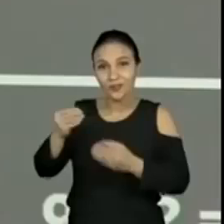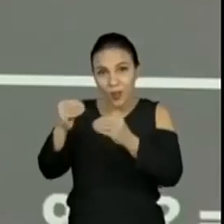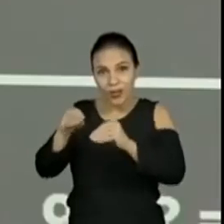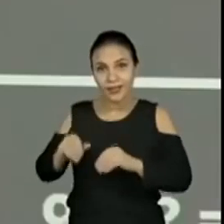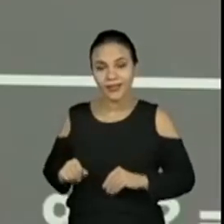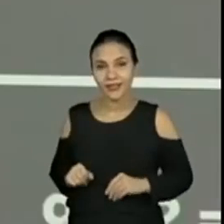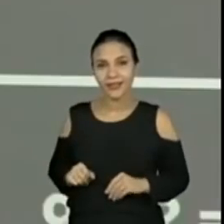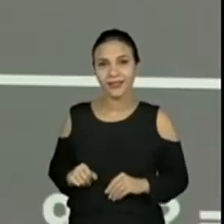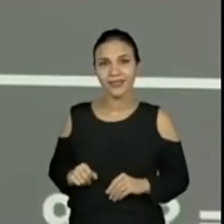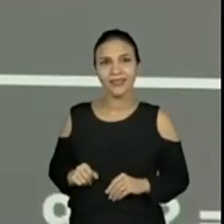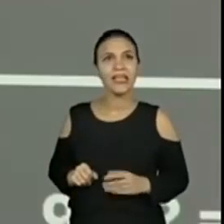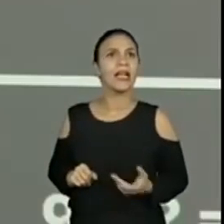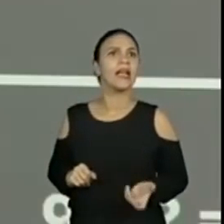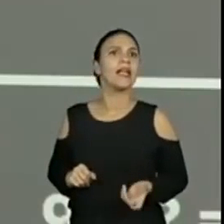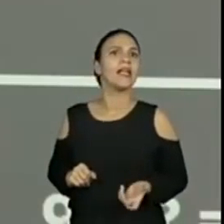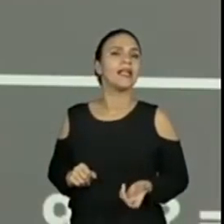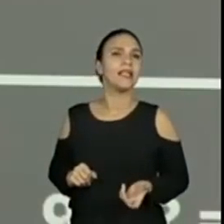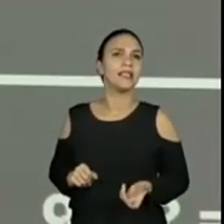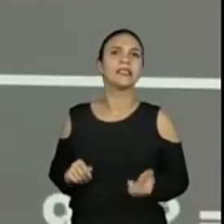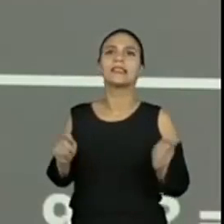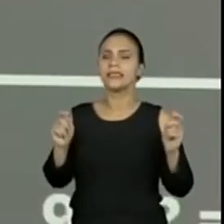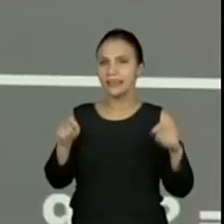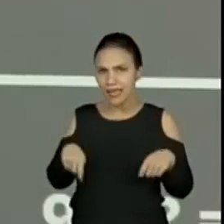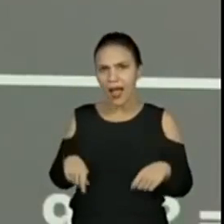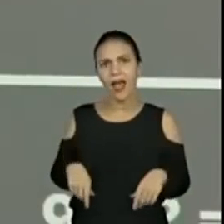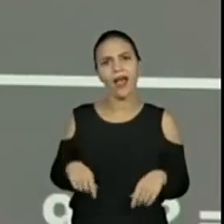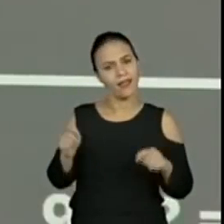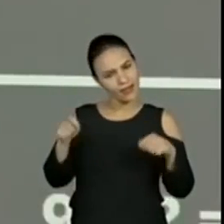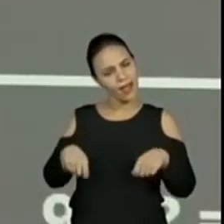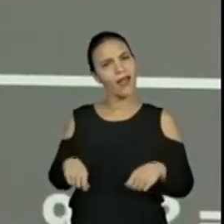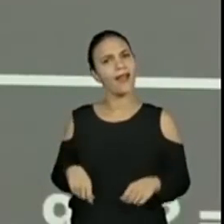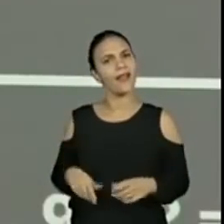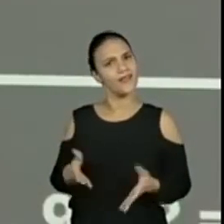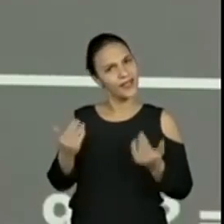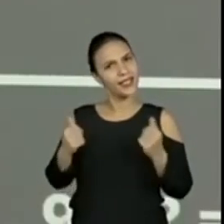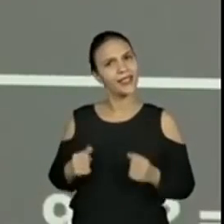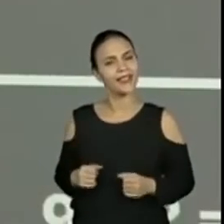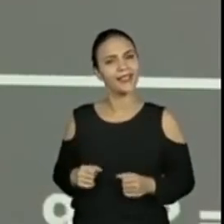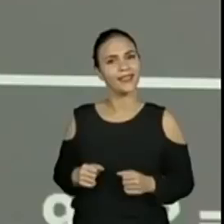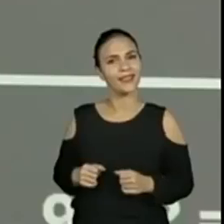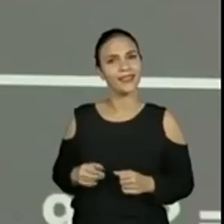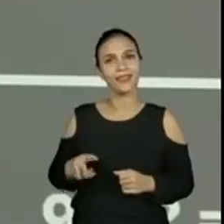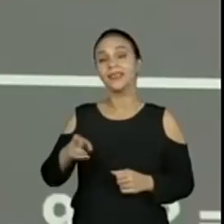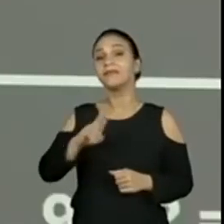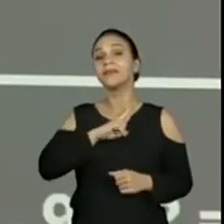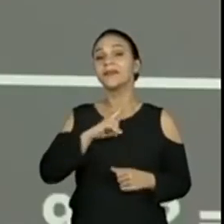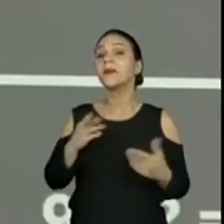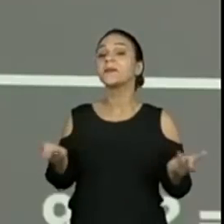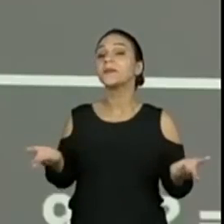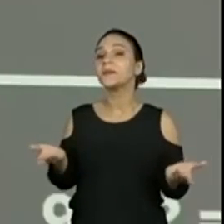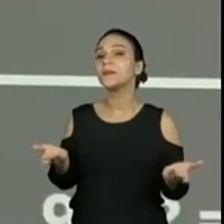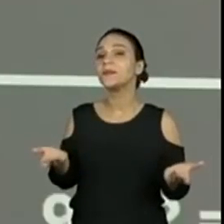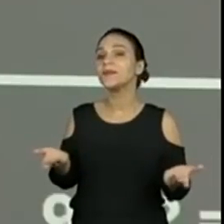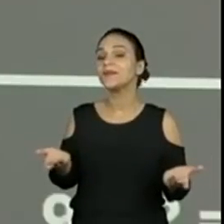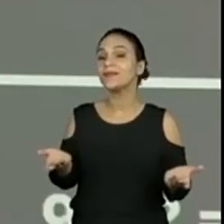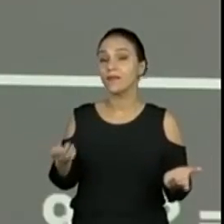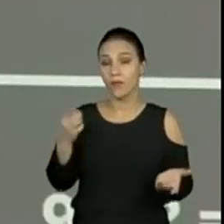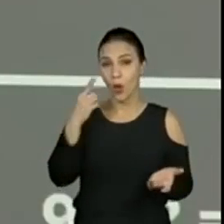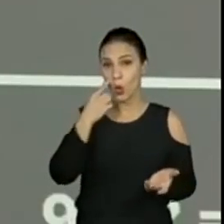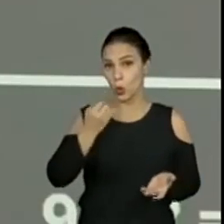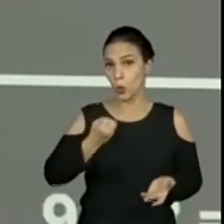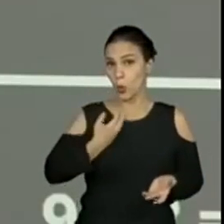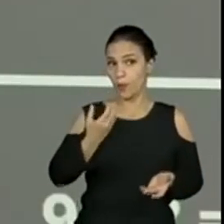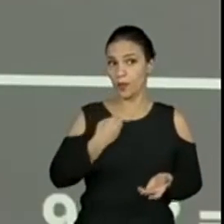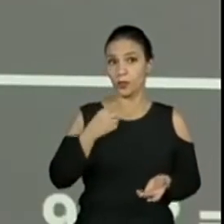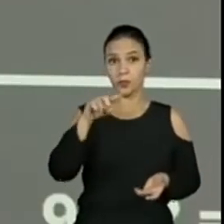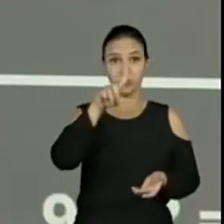Não dá para saber. Ah, vamos lá, alunos. Qual é a resposta aqui? Que número menos 82